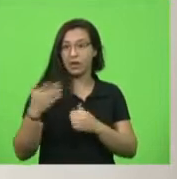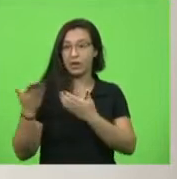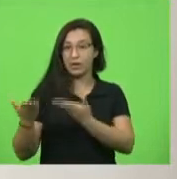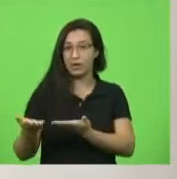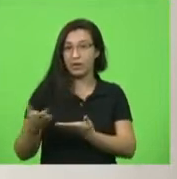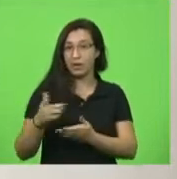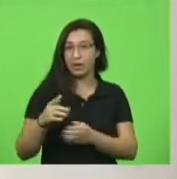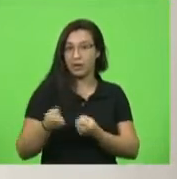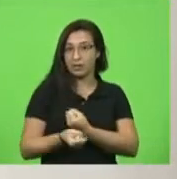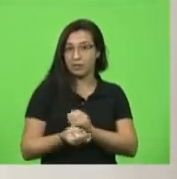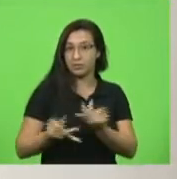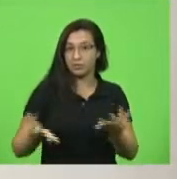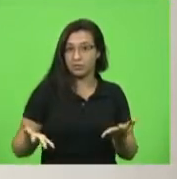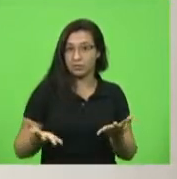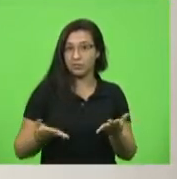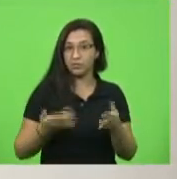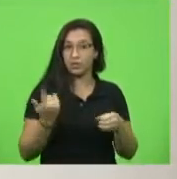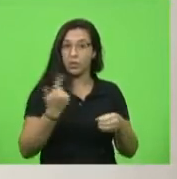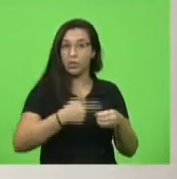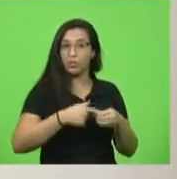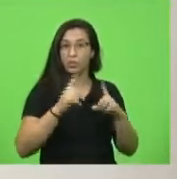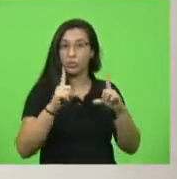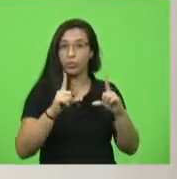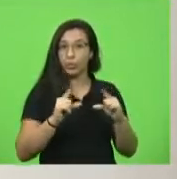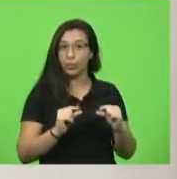do posto normalmente estão vazios.